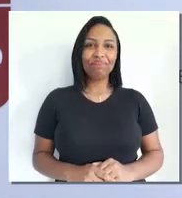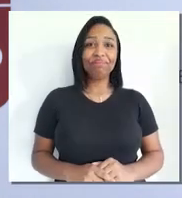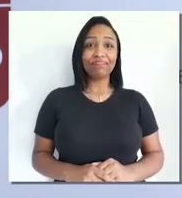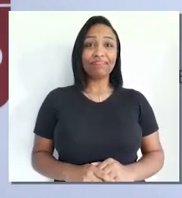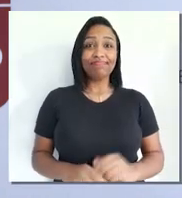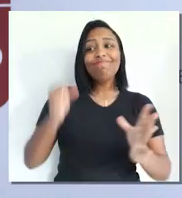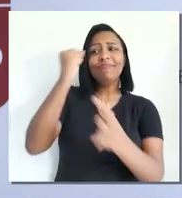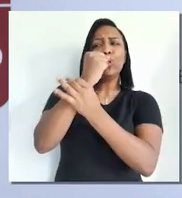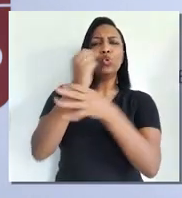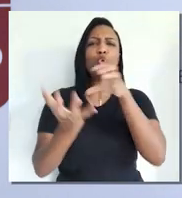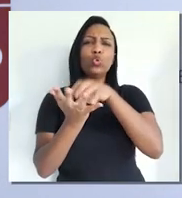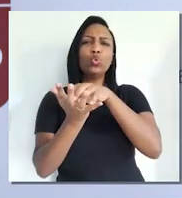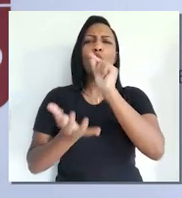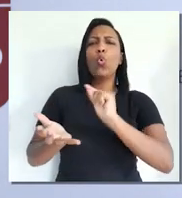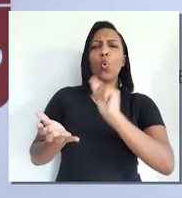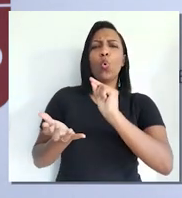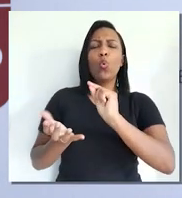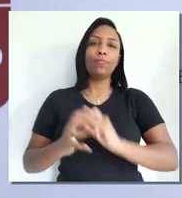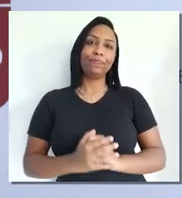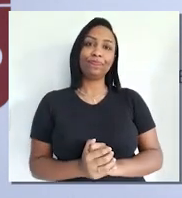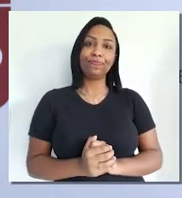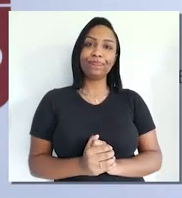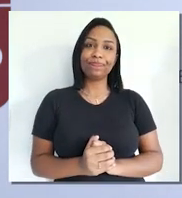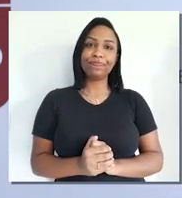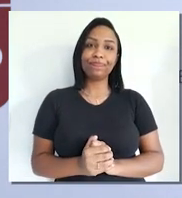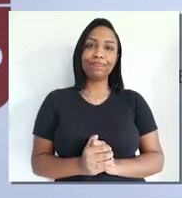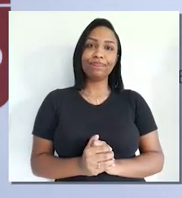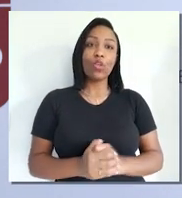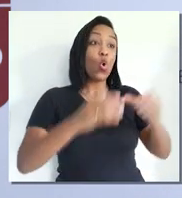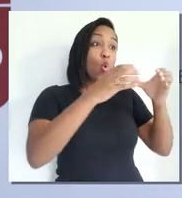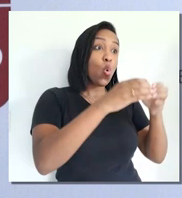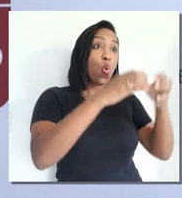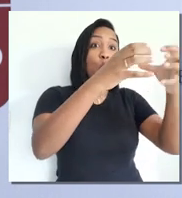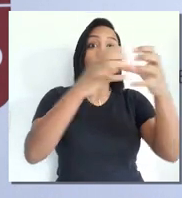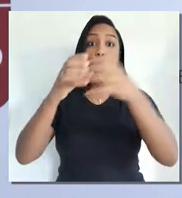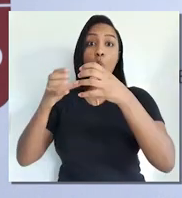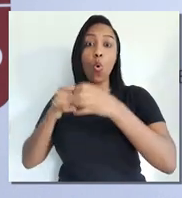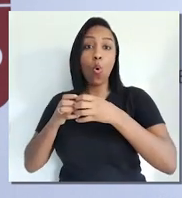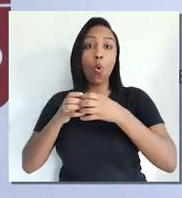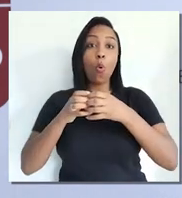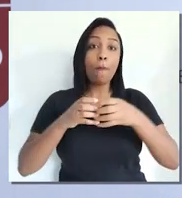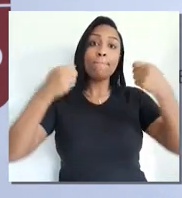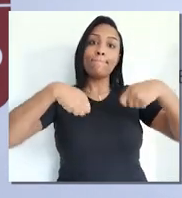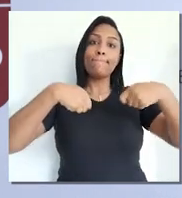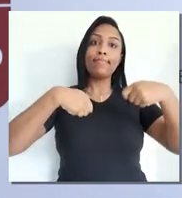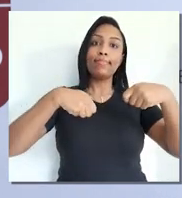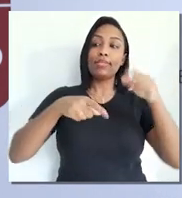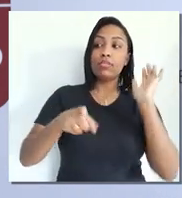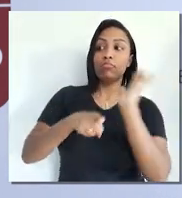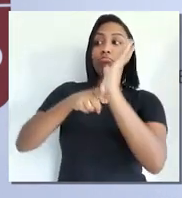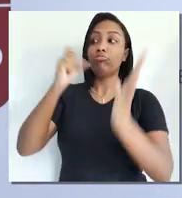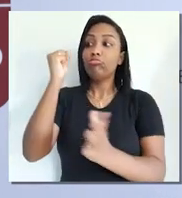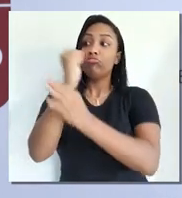Segurança institucional é um conjunto de mecanismos que a gente utiliza para manter a segurança de todos os